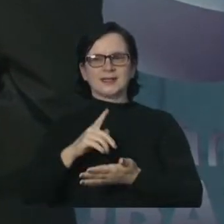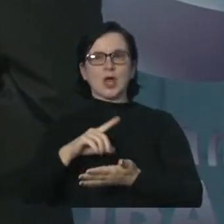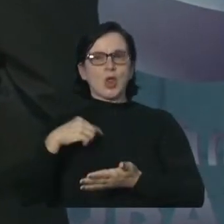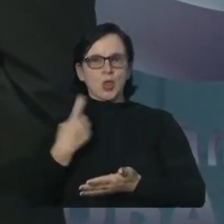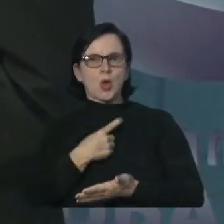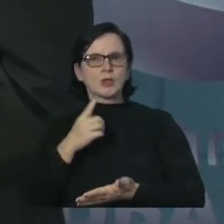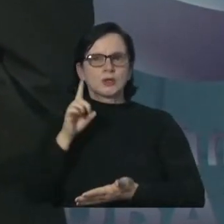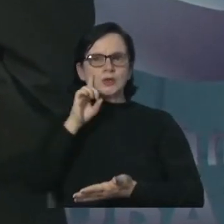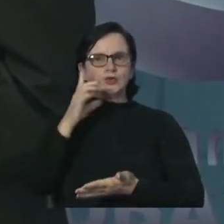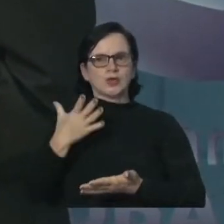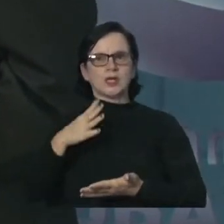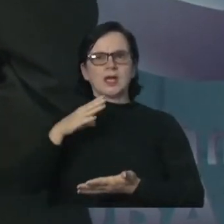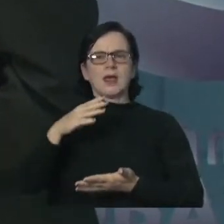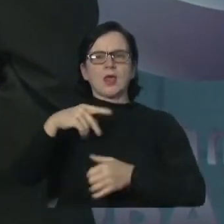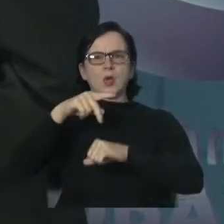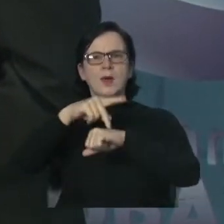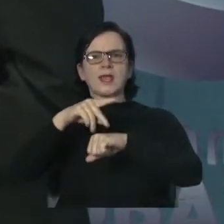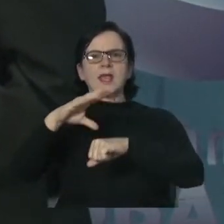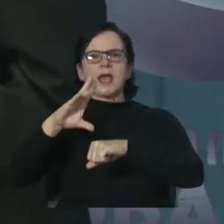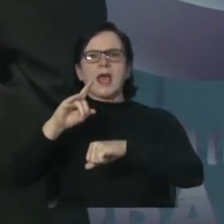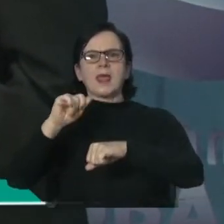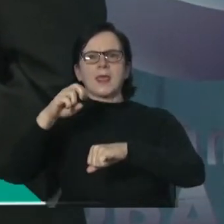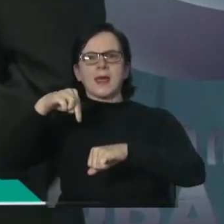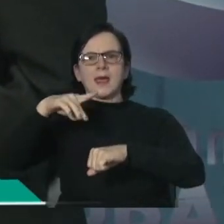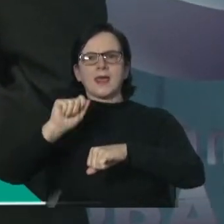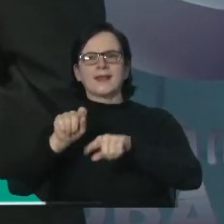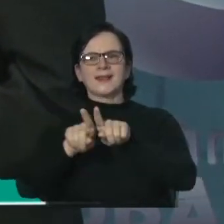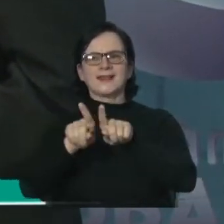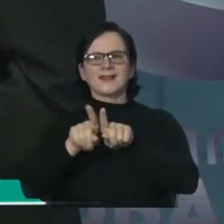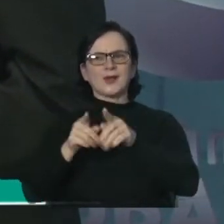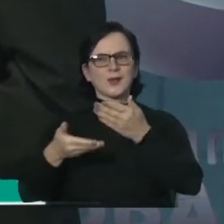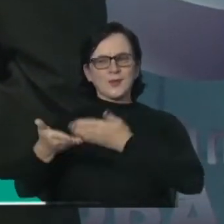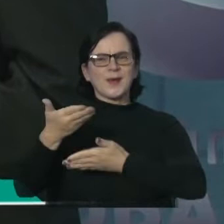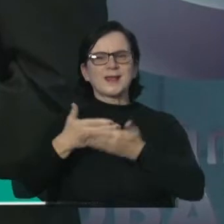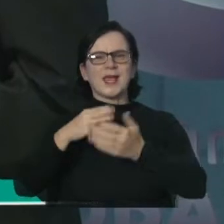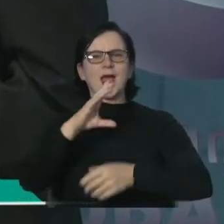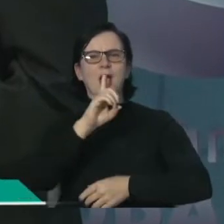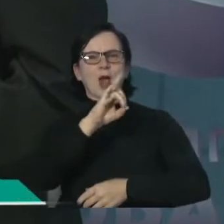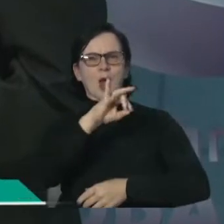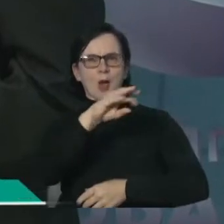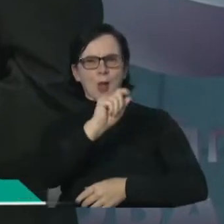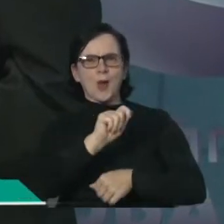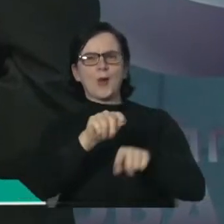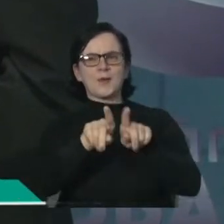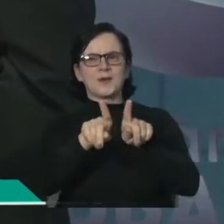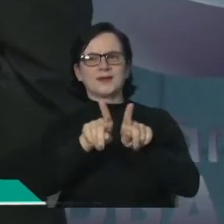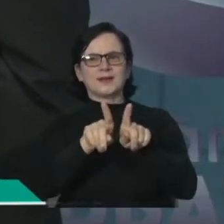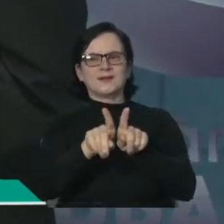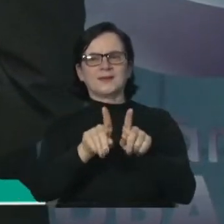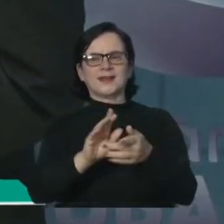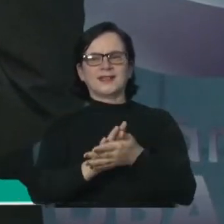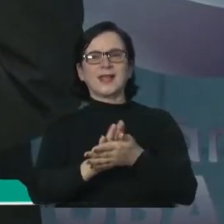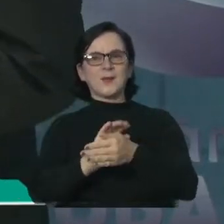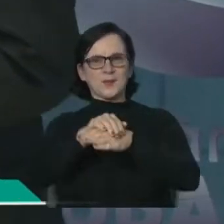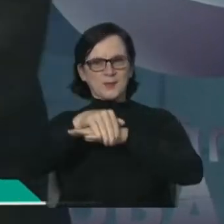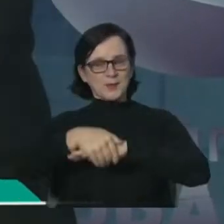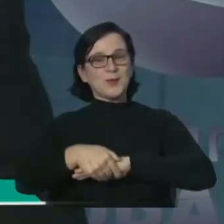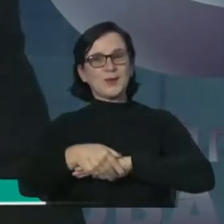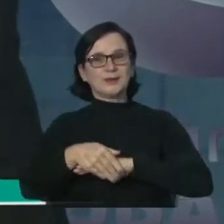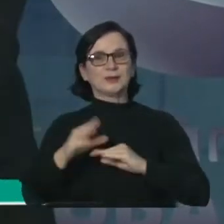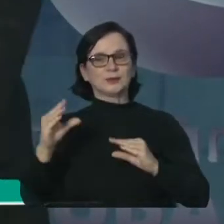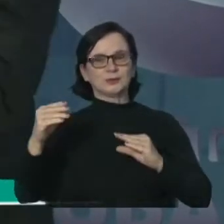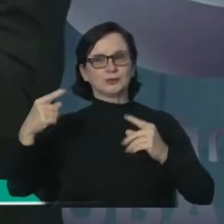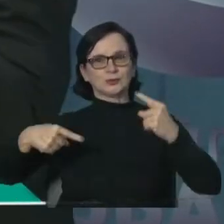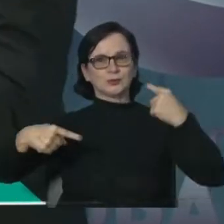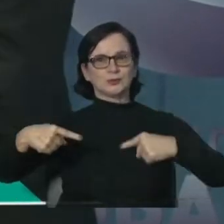em Cartagena é hoje, 11 de novembro. E o Partido Brasil e Colômbia também é hoje, também é na noite. Então... Eu